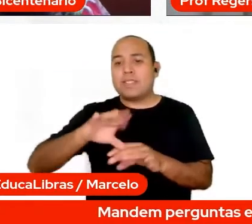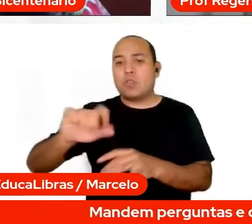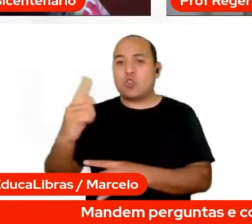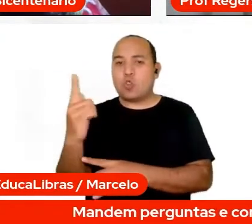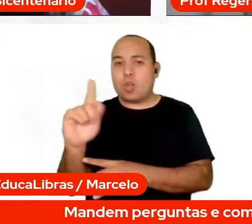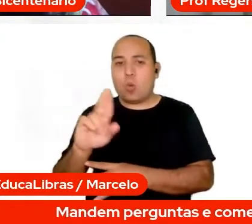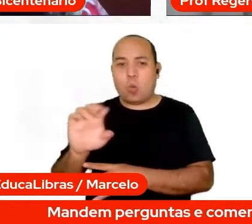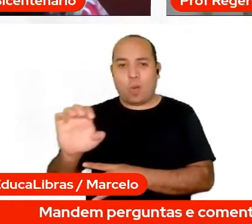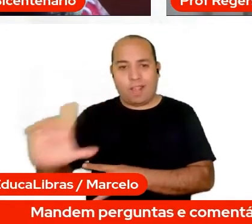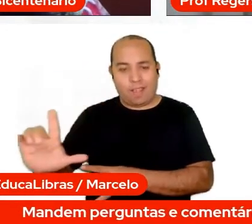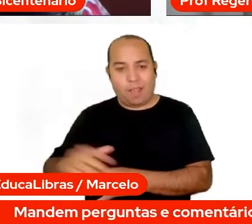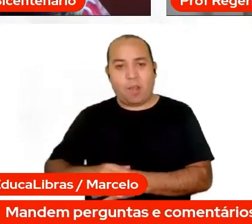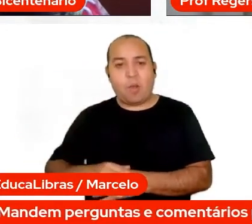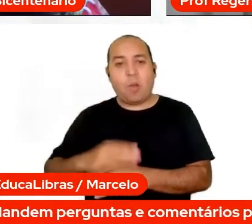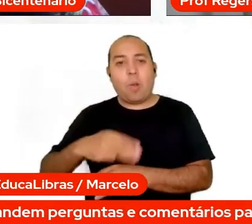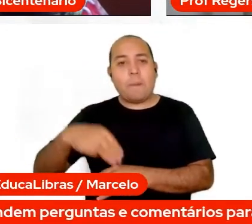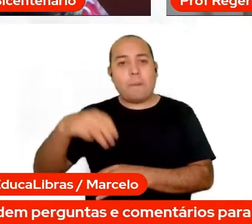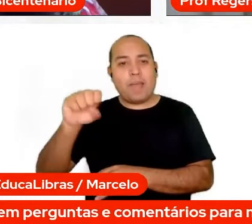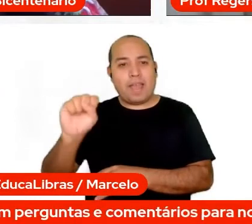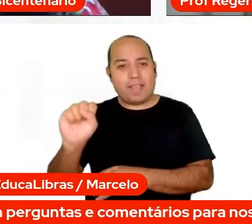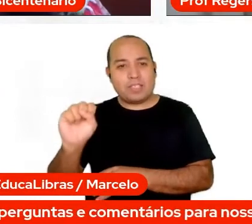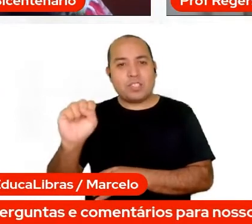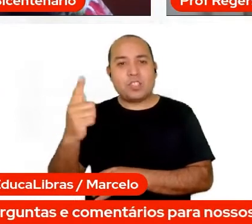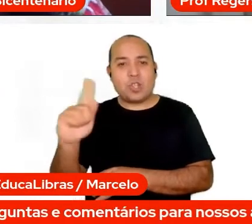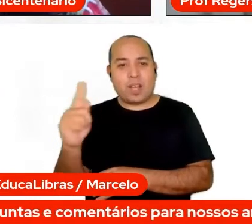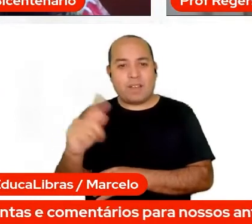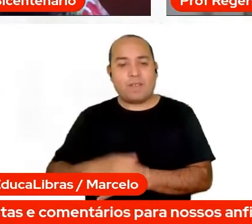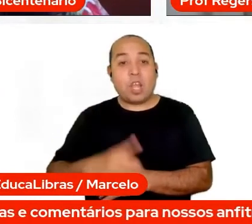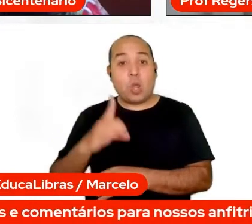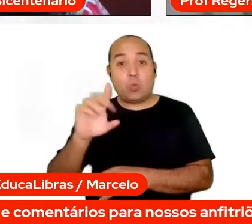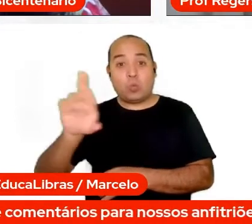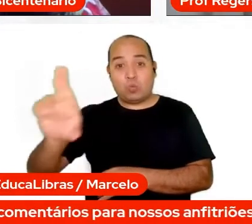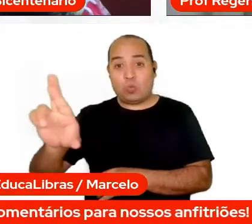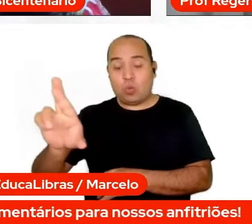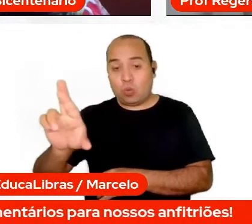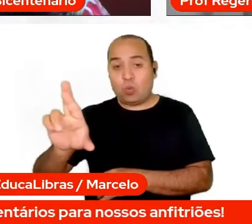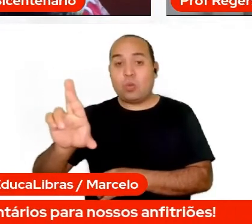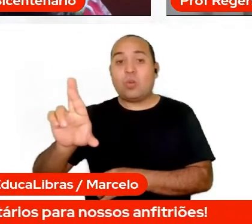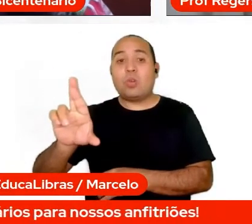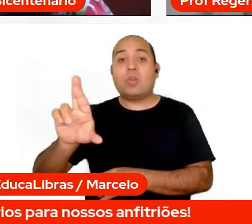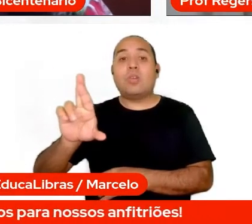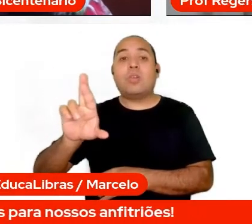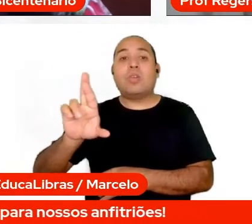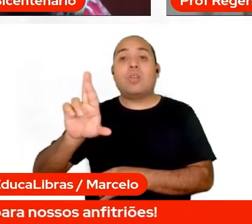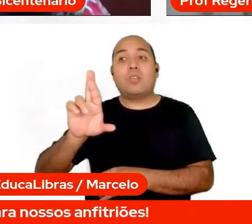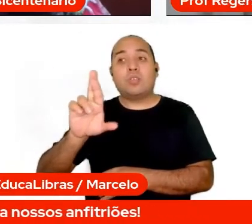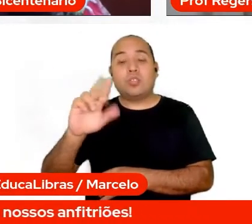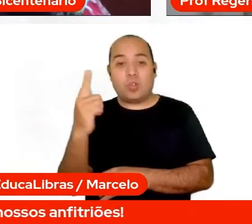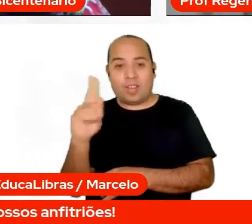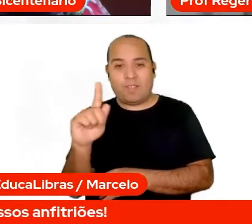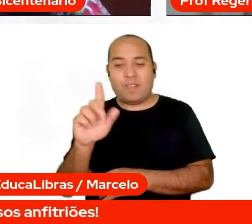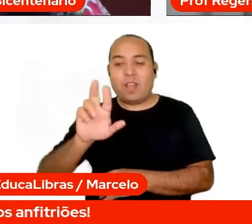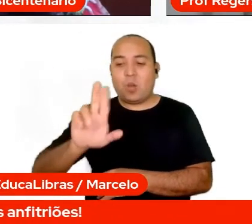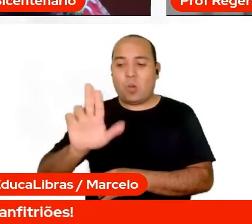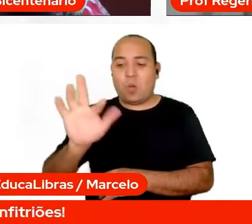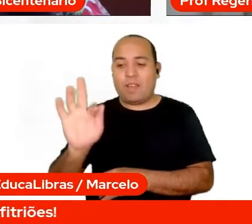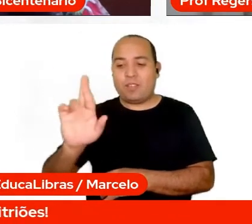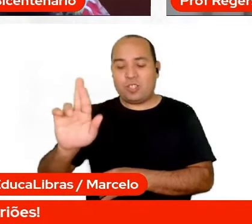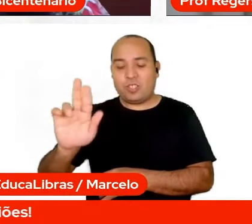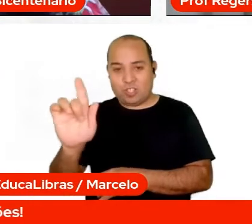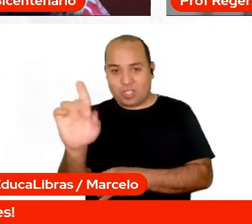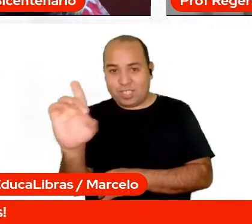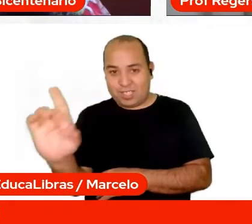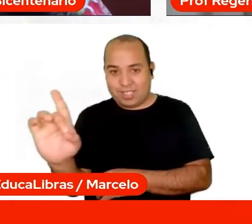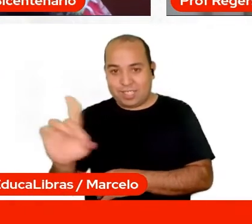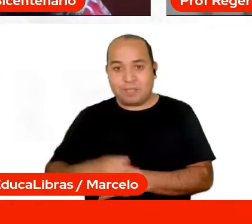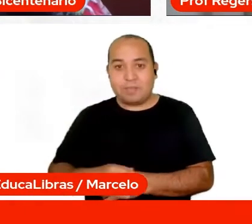Geografia pela UEM, doutor em Geografia pela UFGD e docente na Rede Pública Estadual de Mato